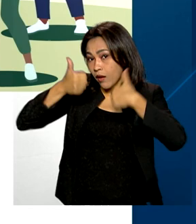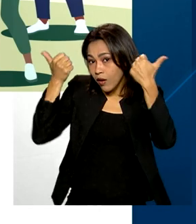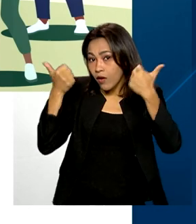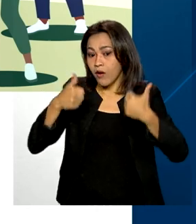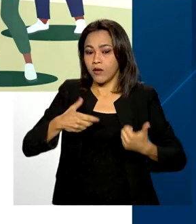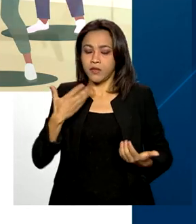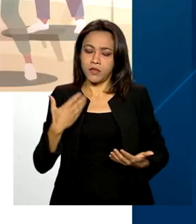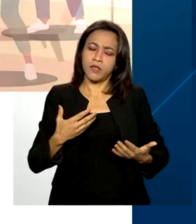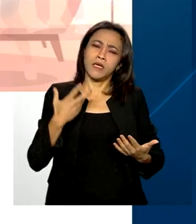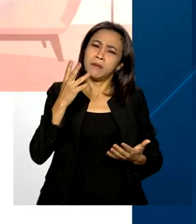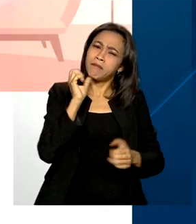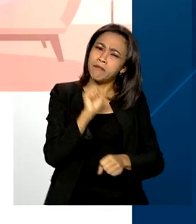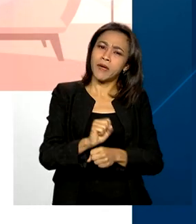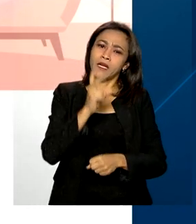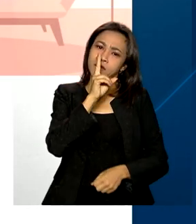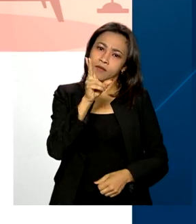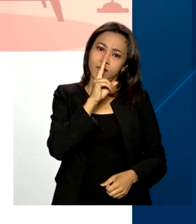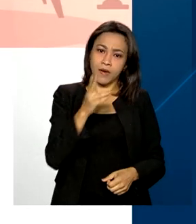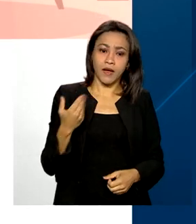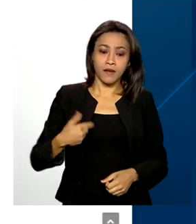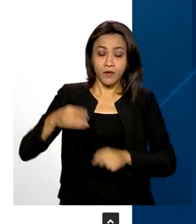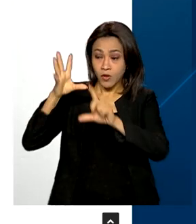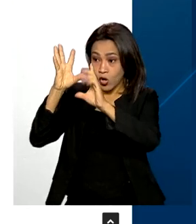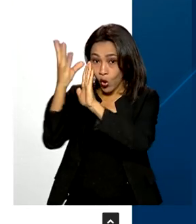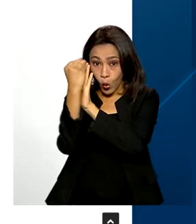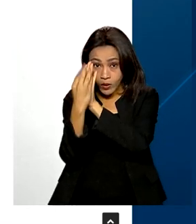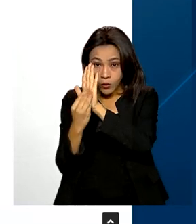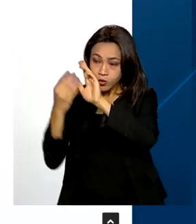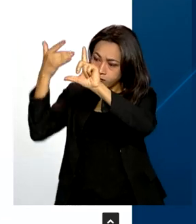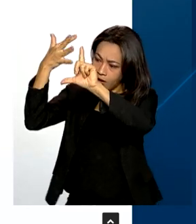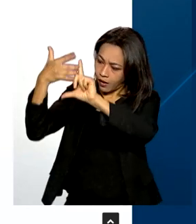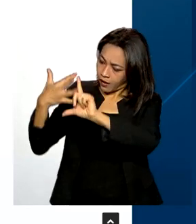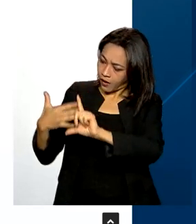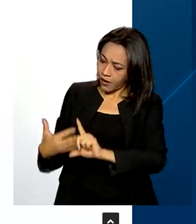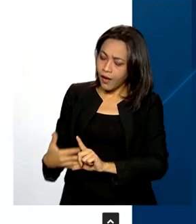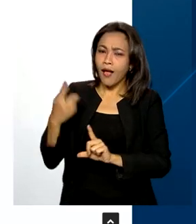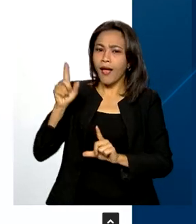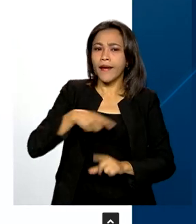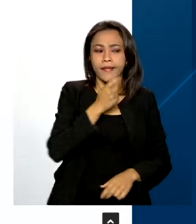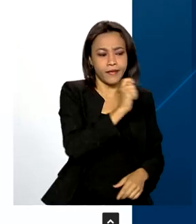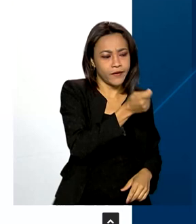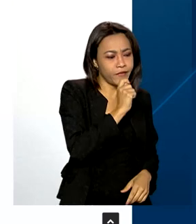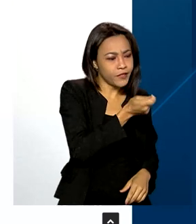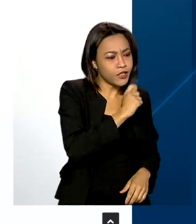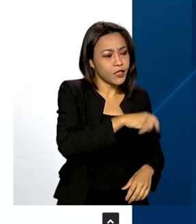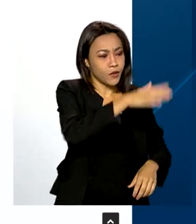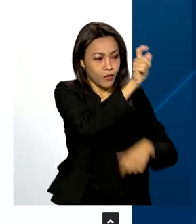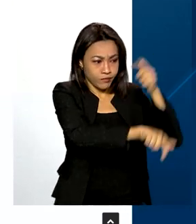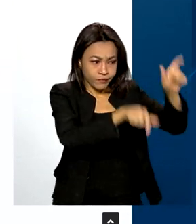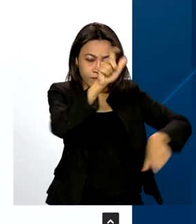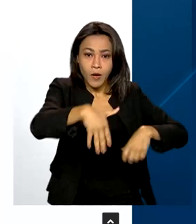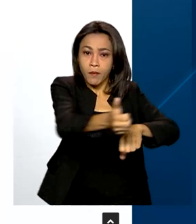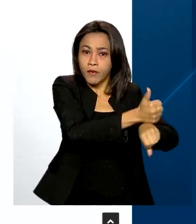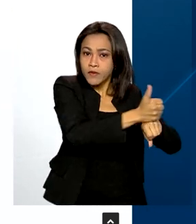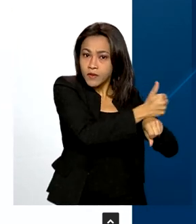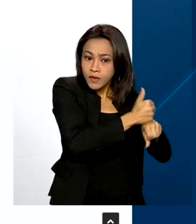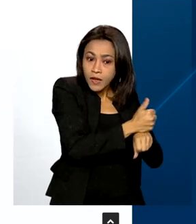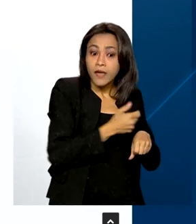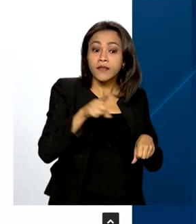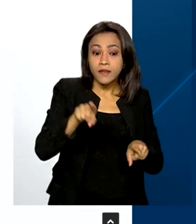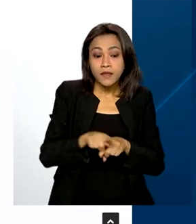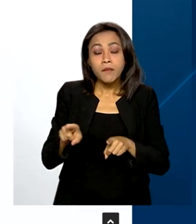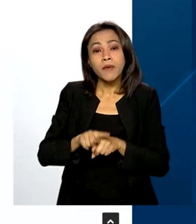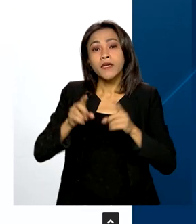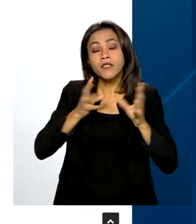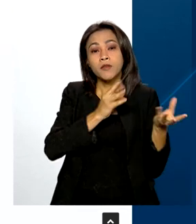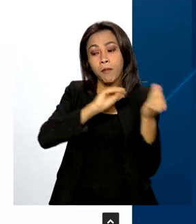saudável e parar de fumar. Os conteúdos são produzidos a partir de entrevistas com especialistas e de publicações do Ministério da